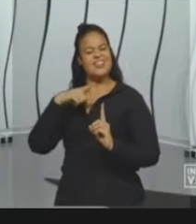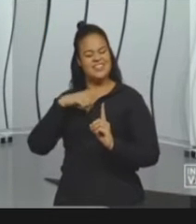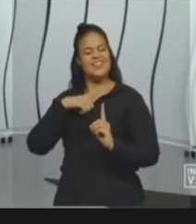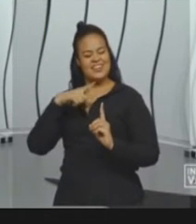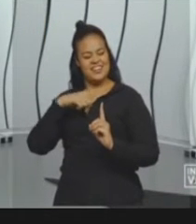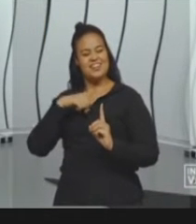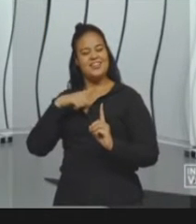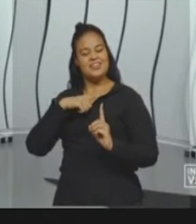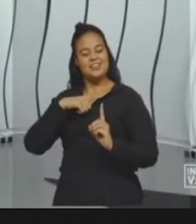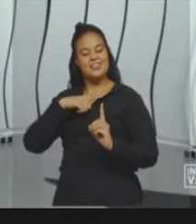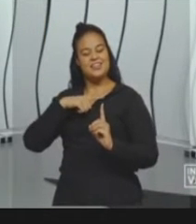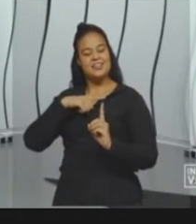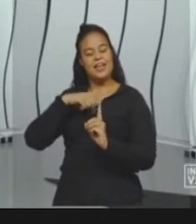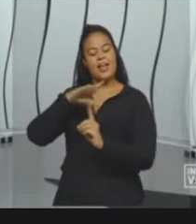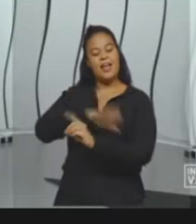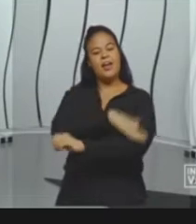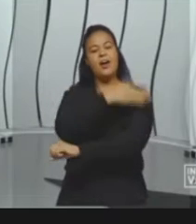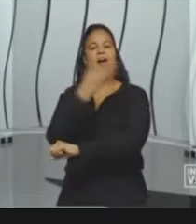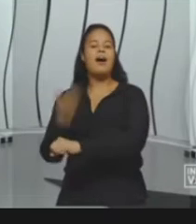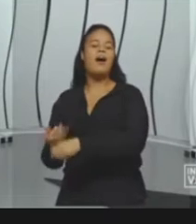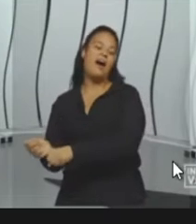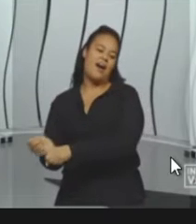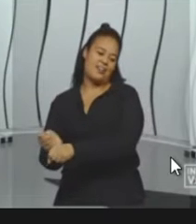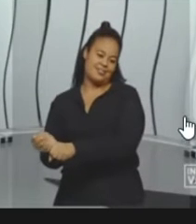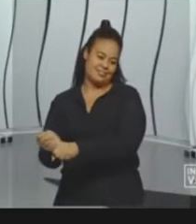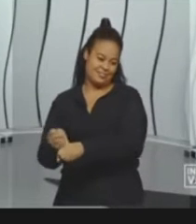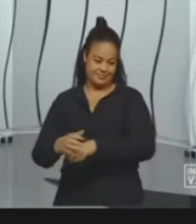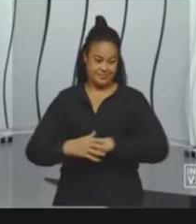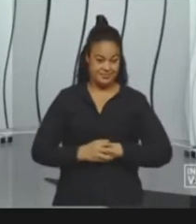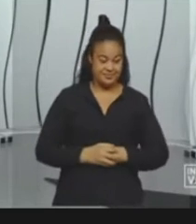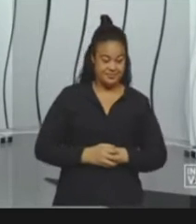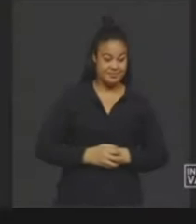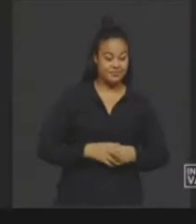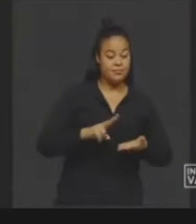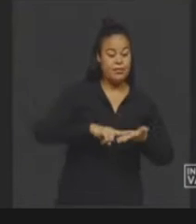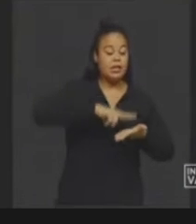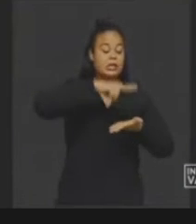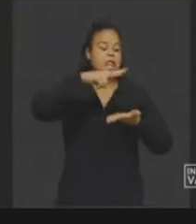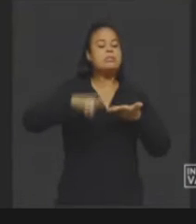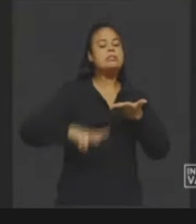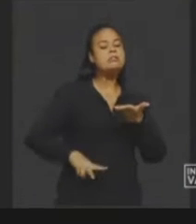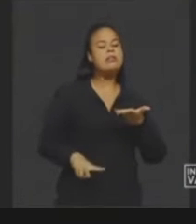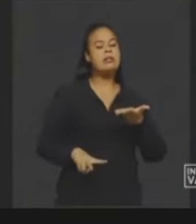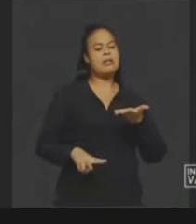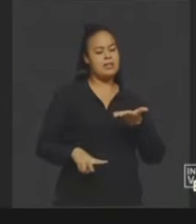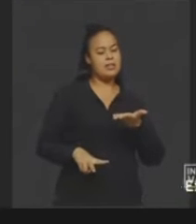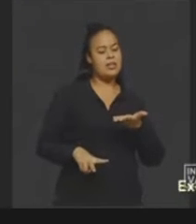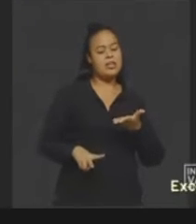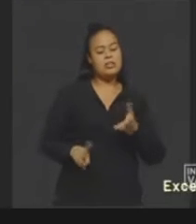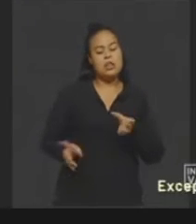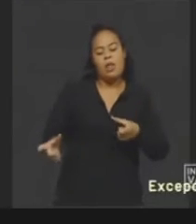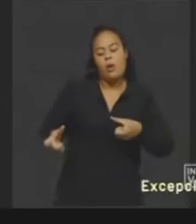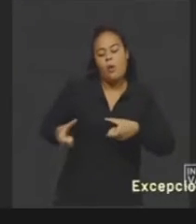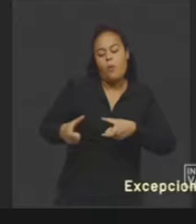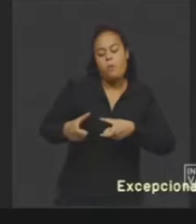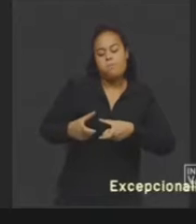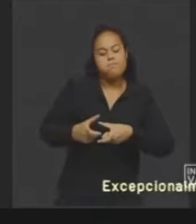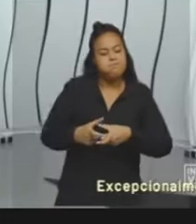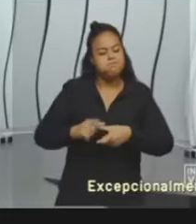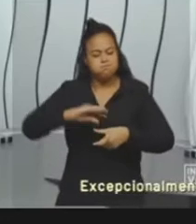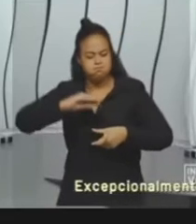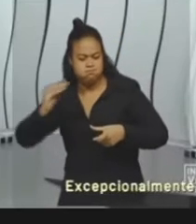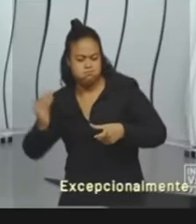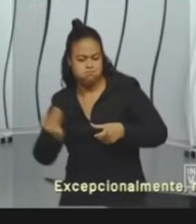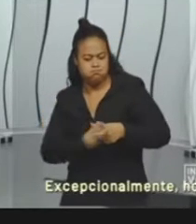durante a maior parte do ano. Outra desvantagem. O armazenamento ainda é pouco eficiente. Então, as